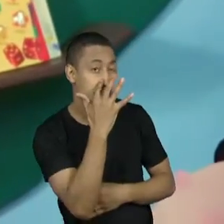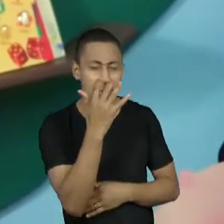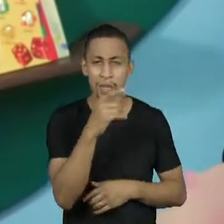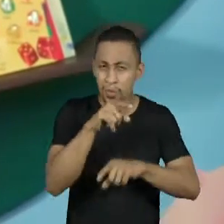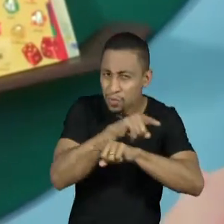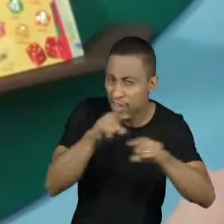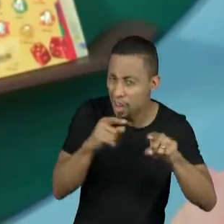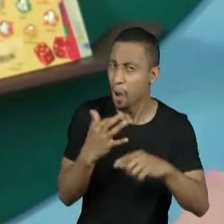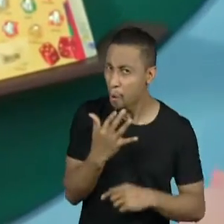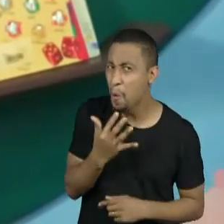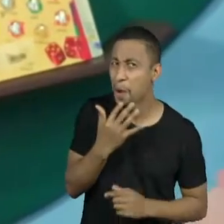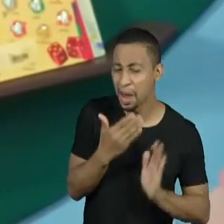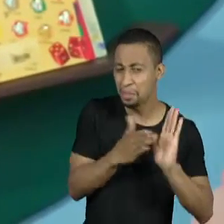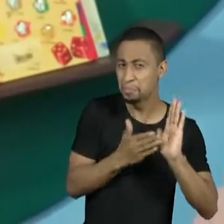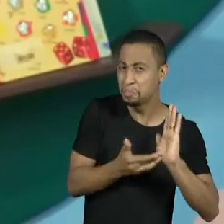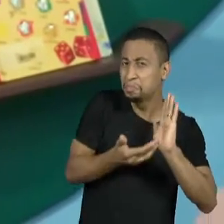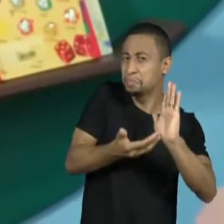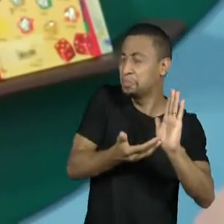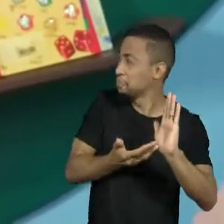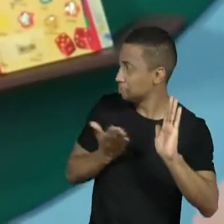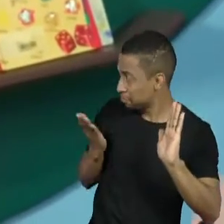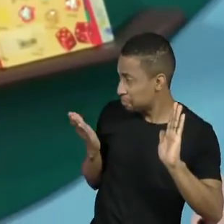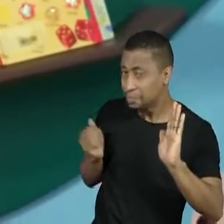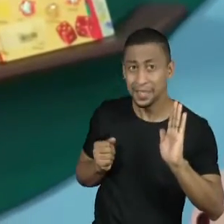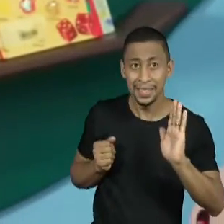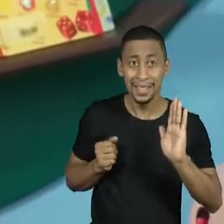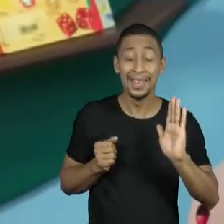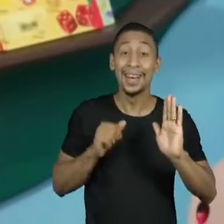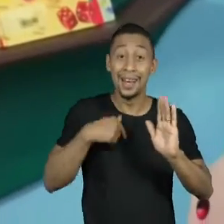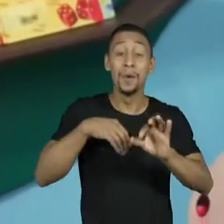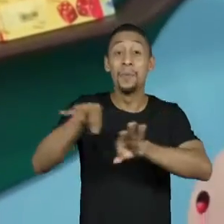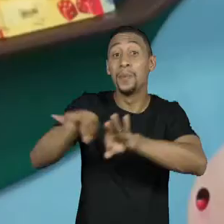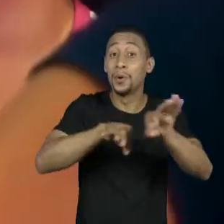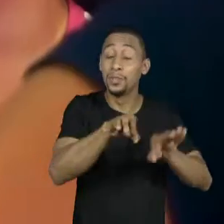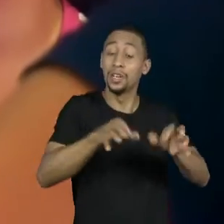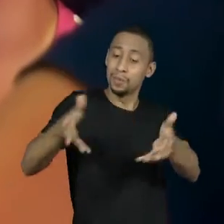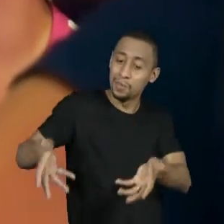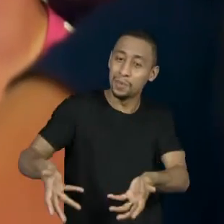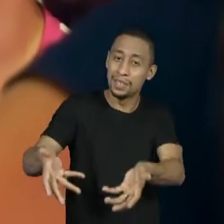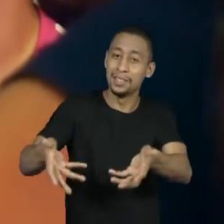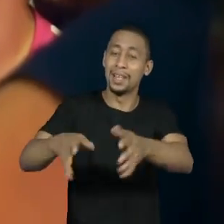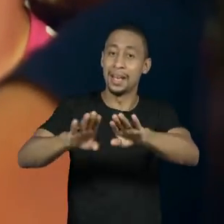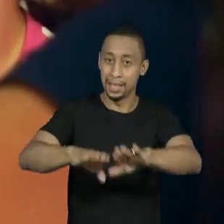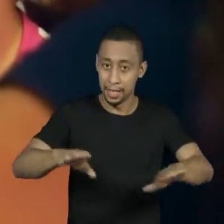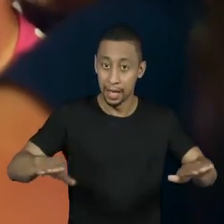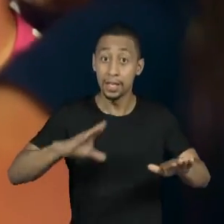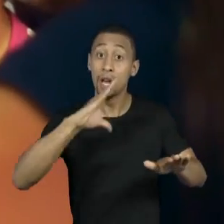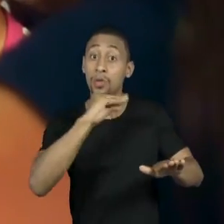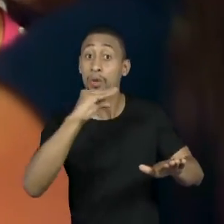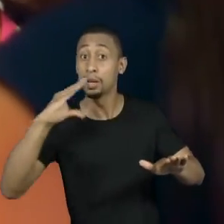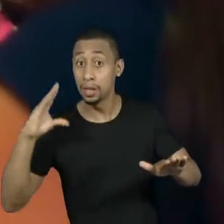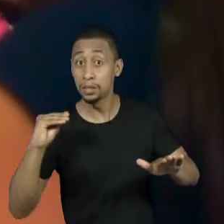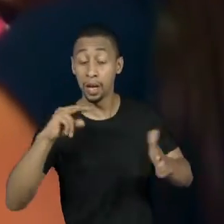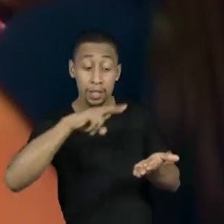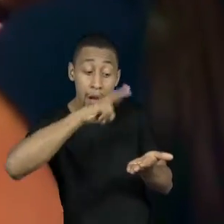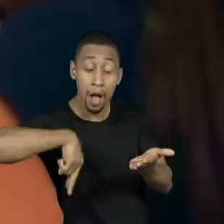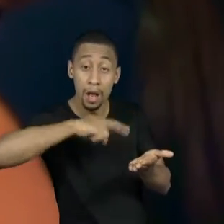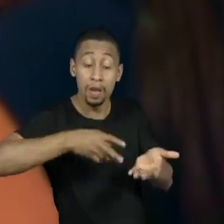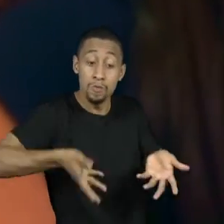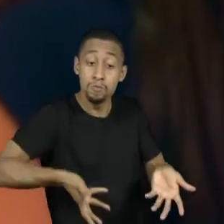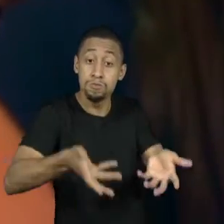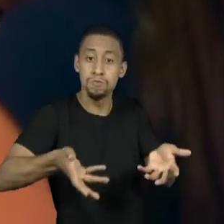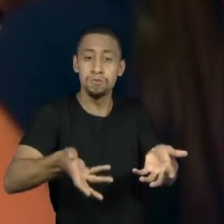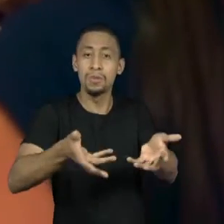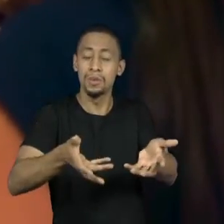Não. É um projeto de incentivo à leitura a crianças e adolescentes, mas que envolve